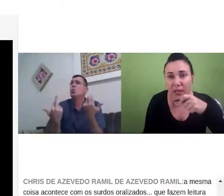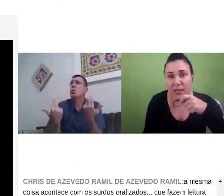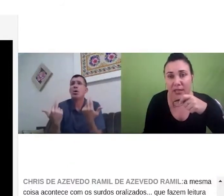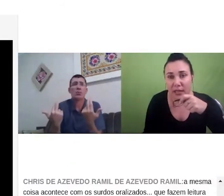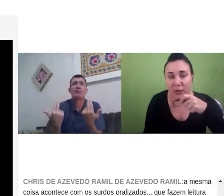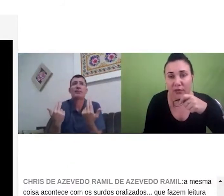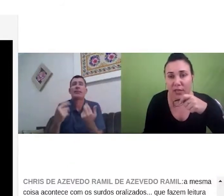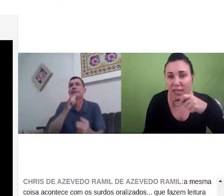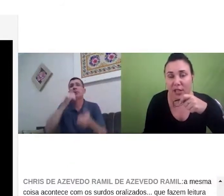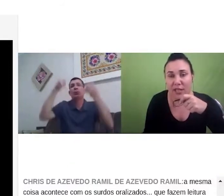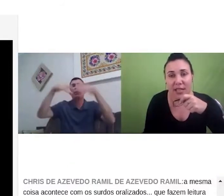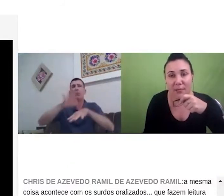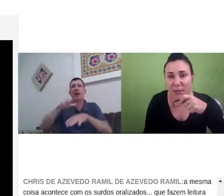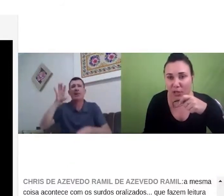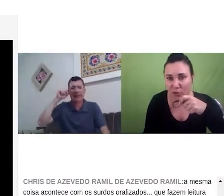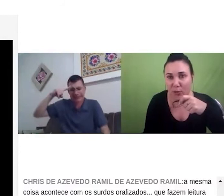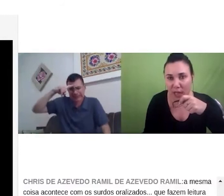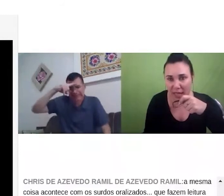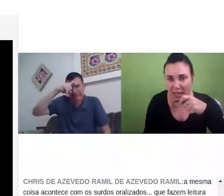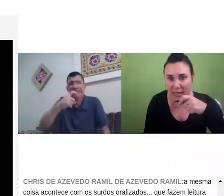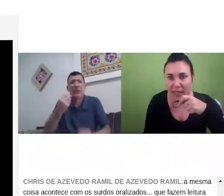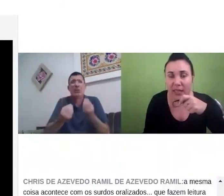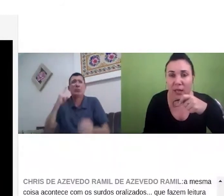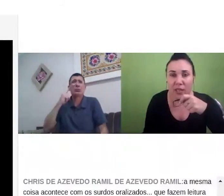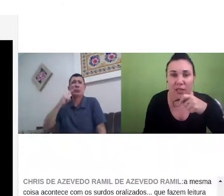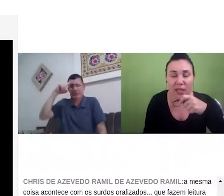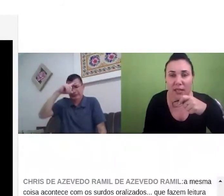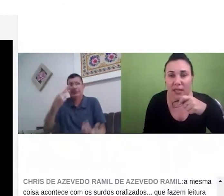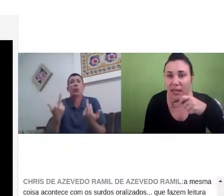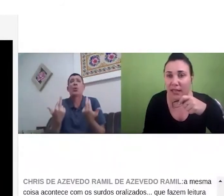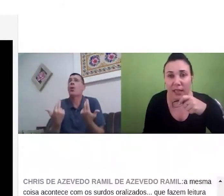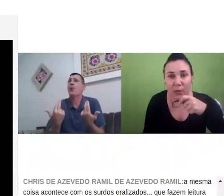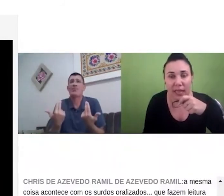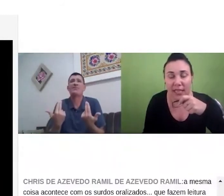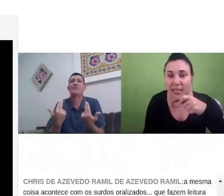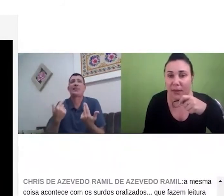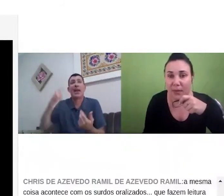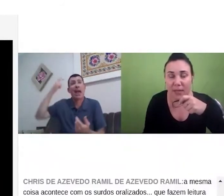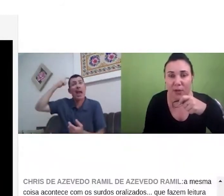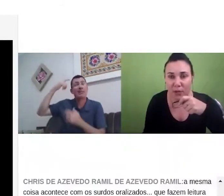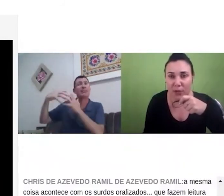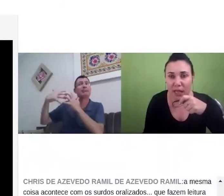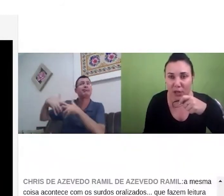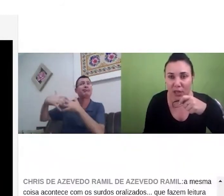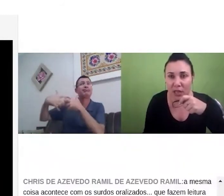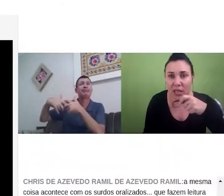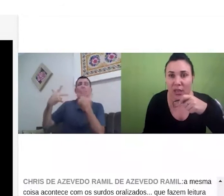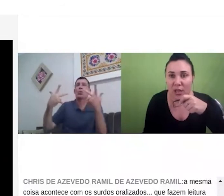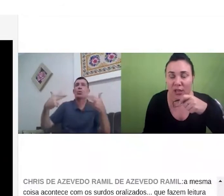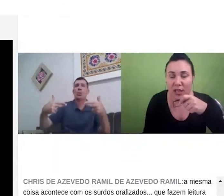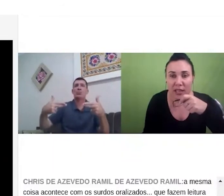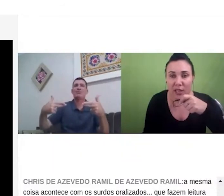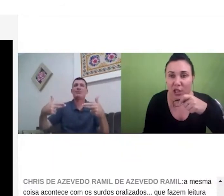tenham ingressado na universidade eles têm as dificuldades né? muitas vezes é na língua deles eles têm a mesma dificuldade